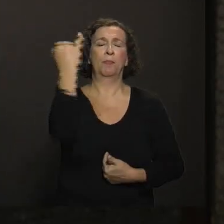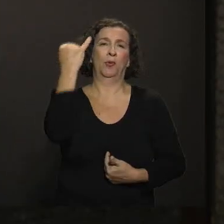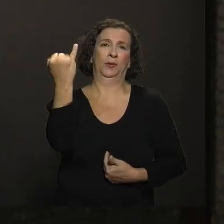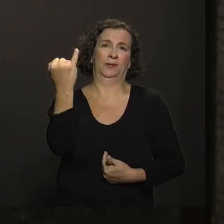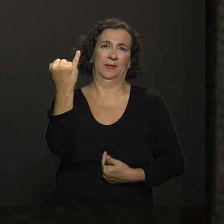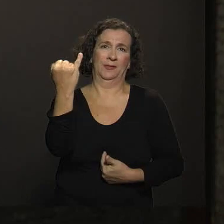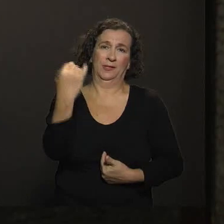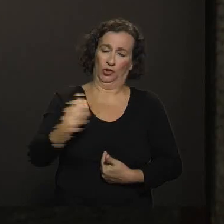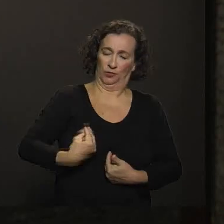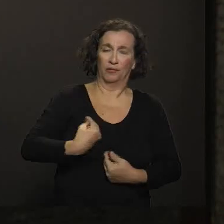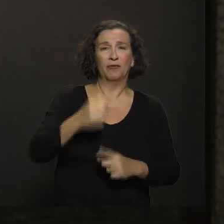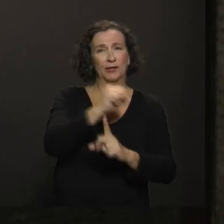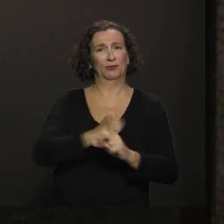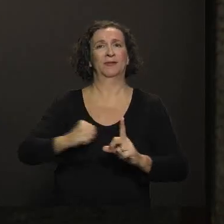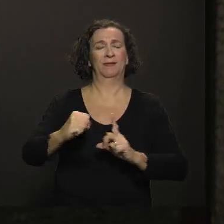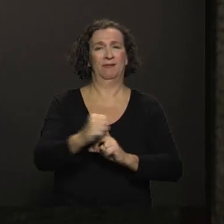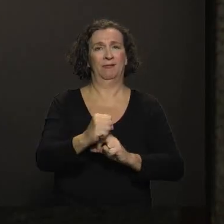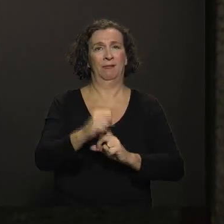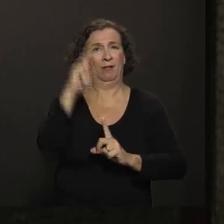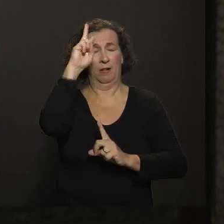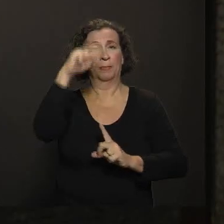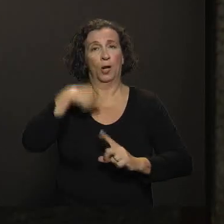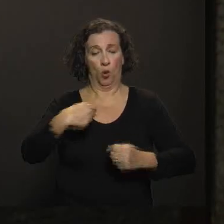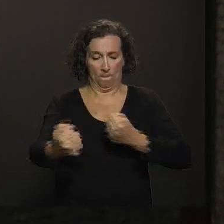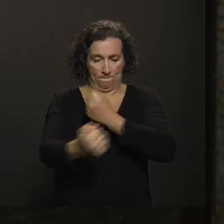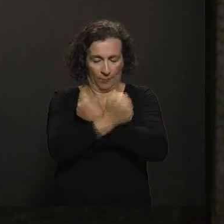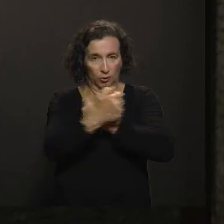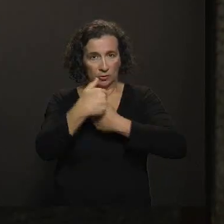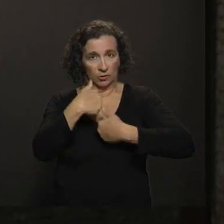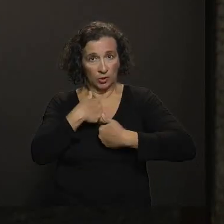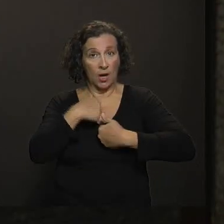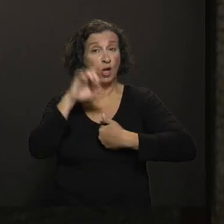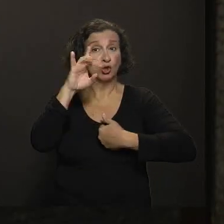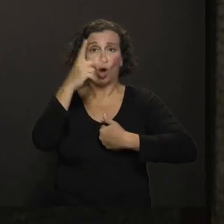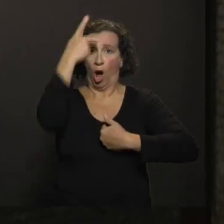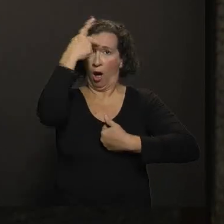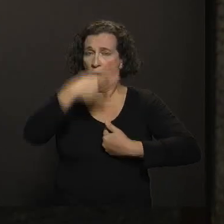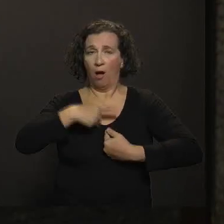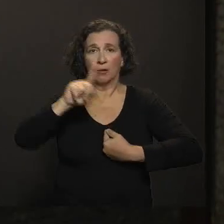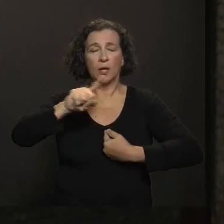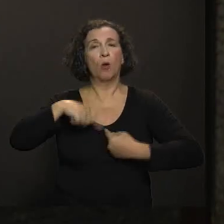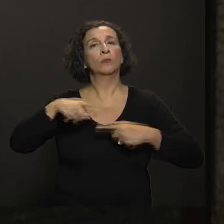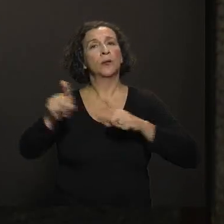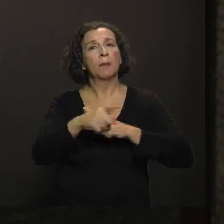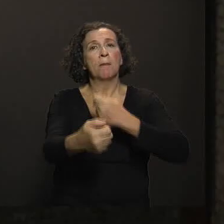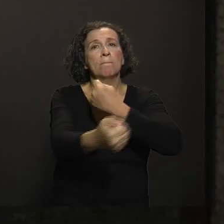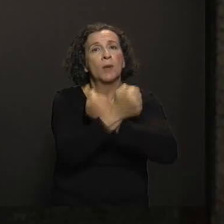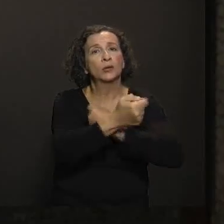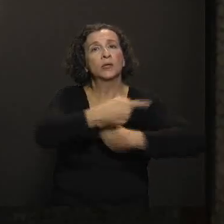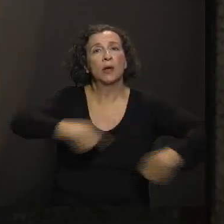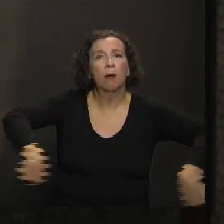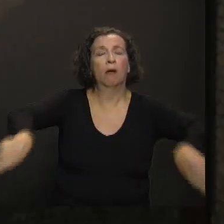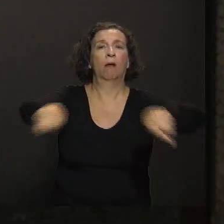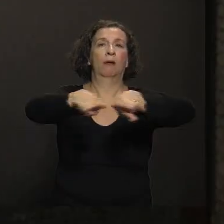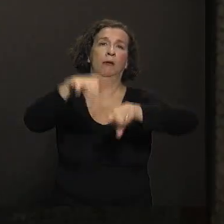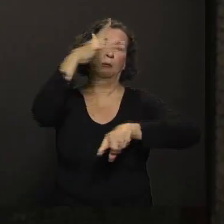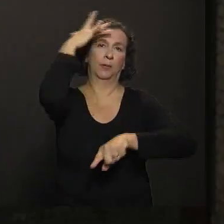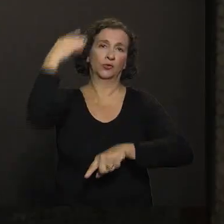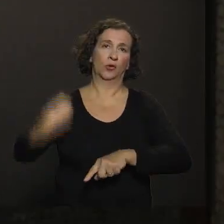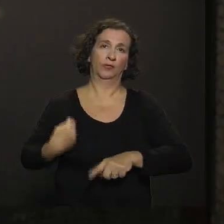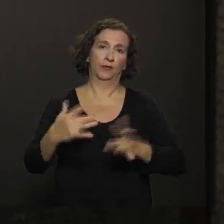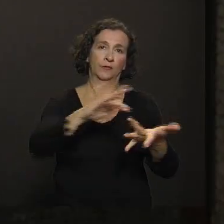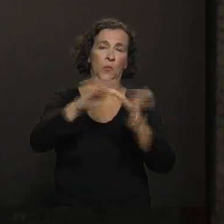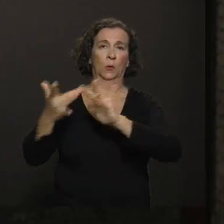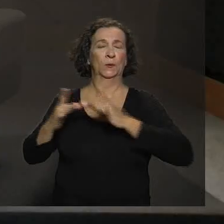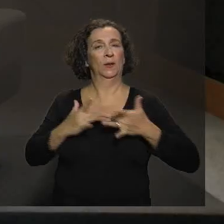a gente vive em sociedade. Então, a gente tem que lembrar que a gente tem que se proteger, para não só se proteger para o próprio, mas também as pessoas que